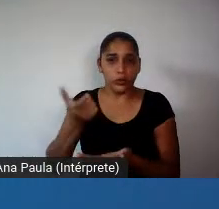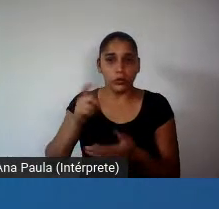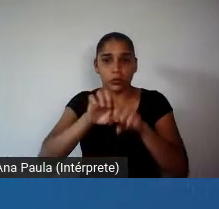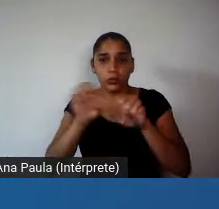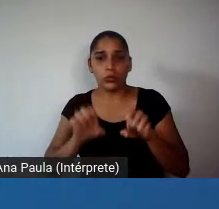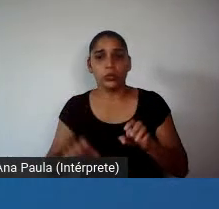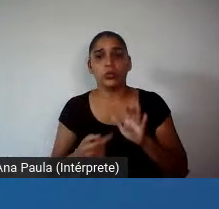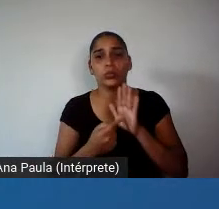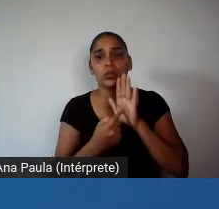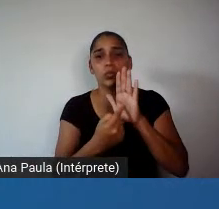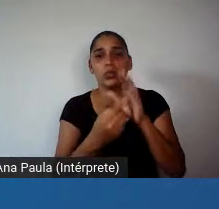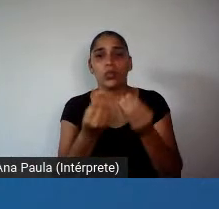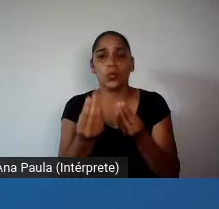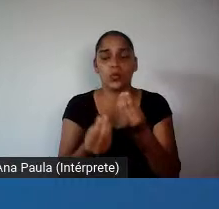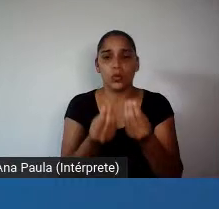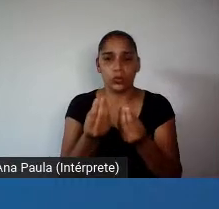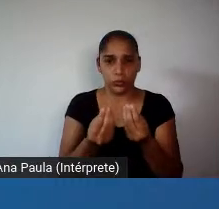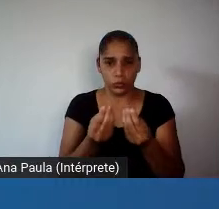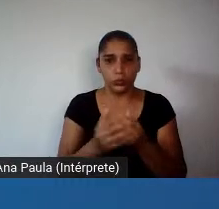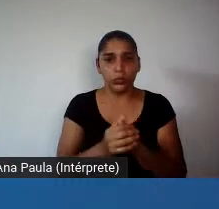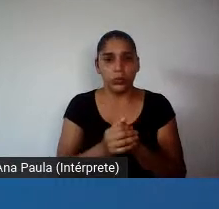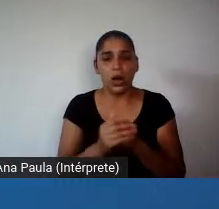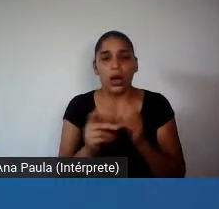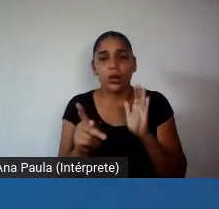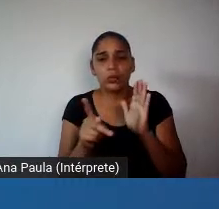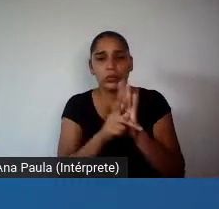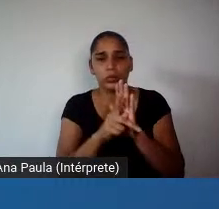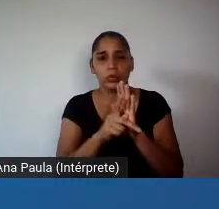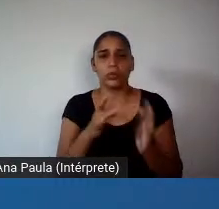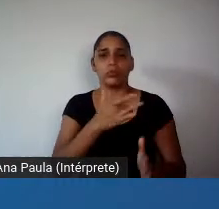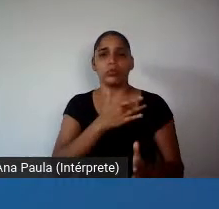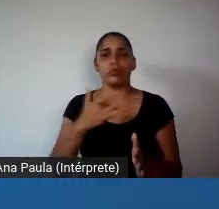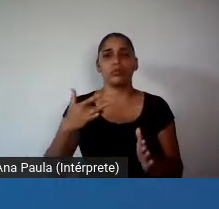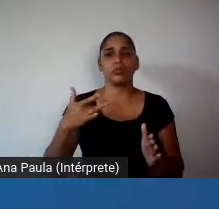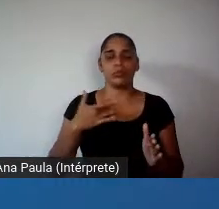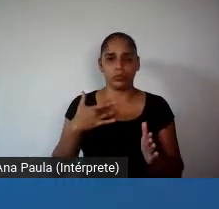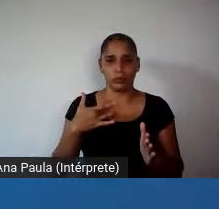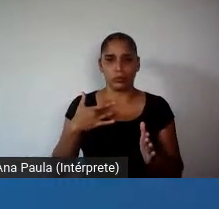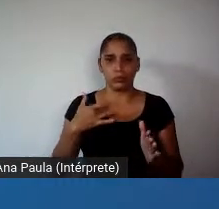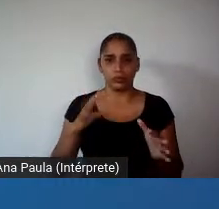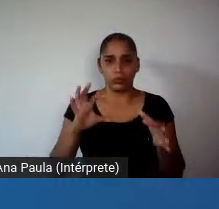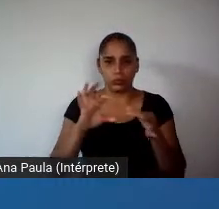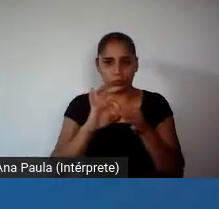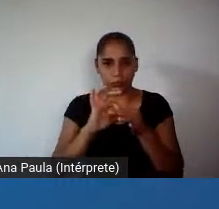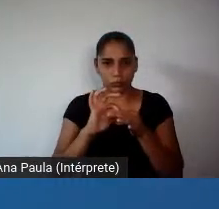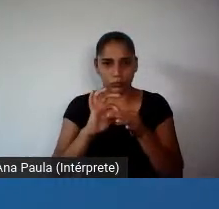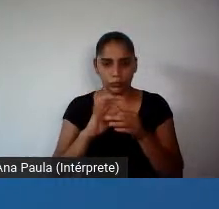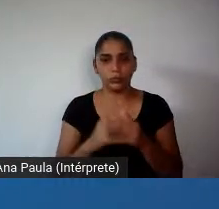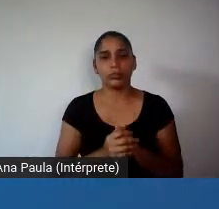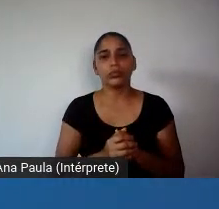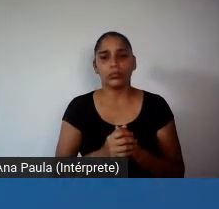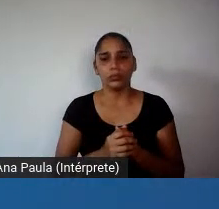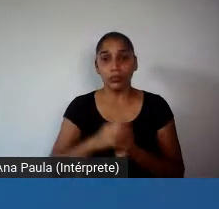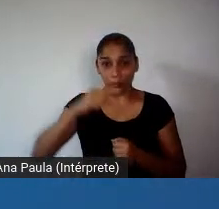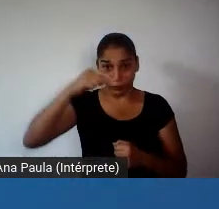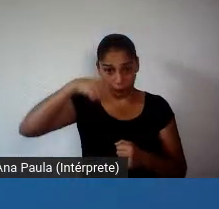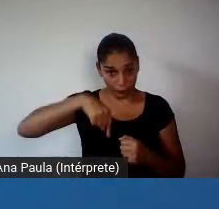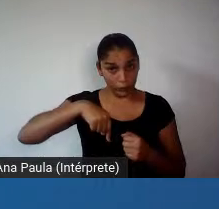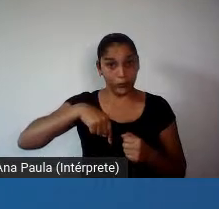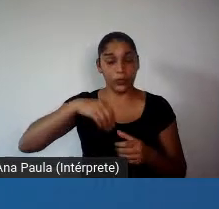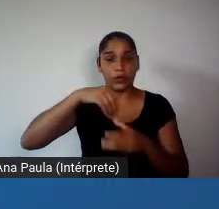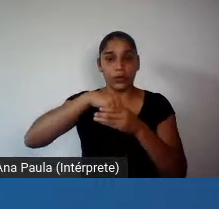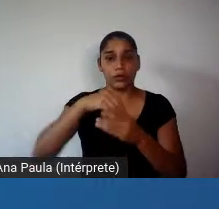não é exterior à própria, à própria saúde. Eu pegando um outro, e no Brasil, né,